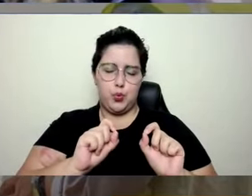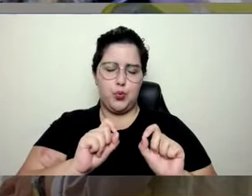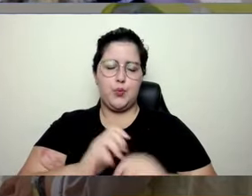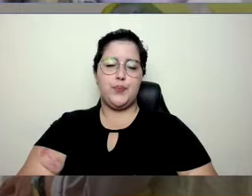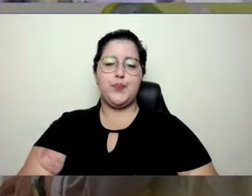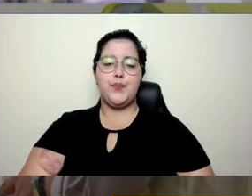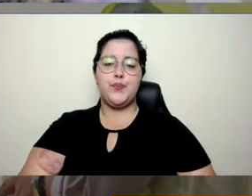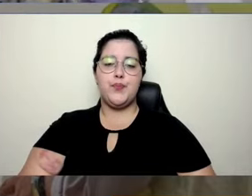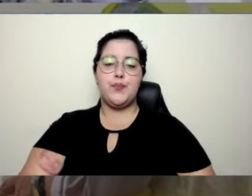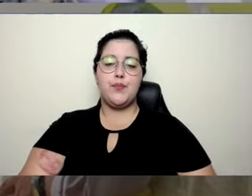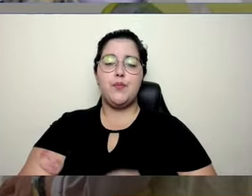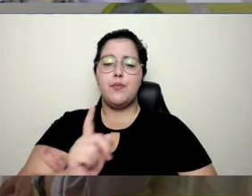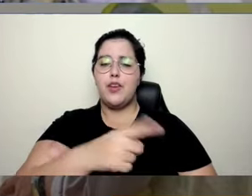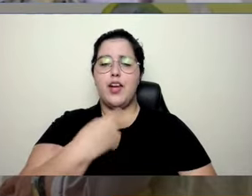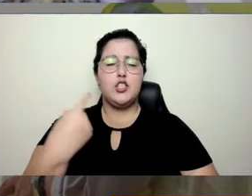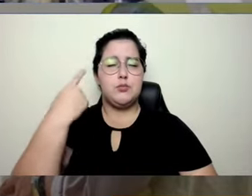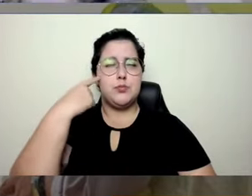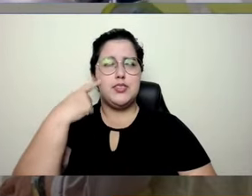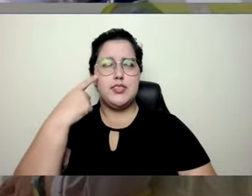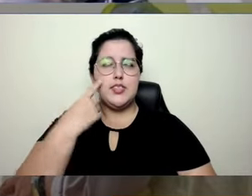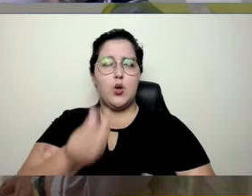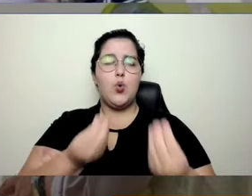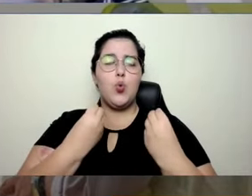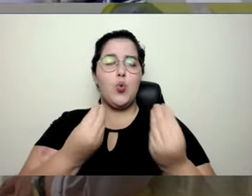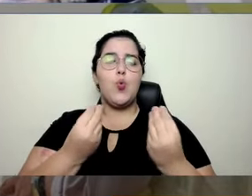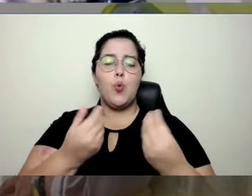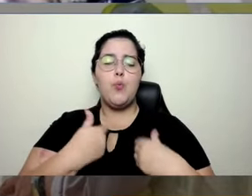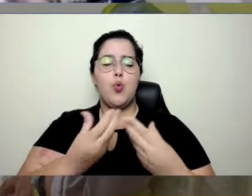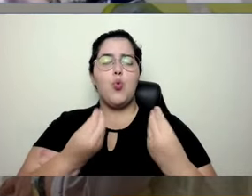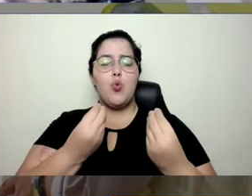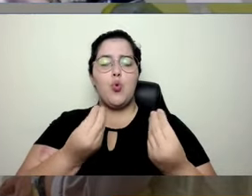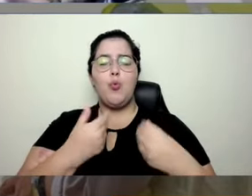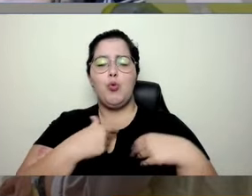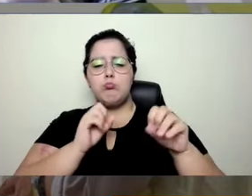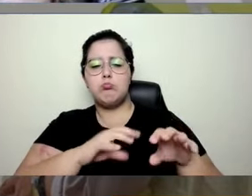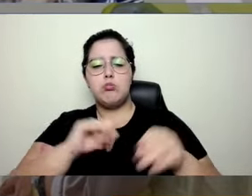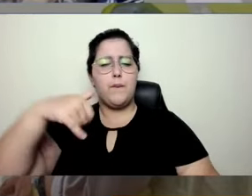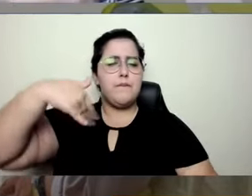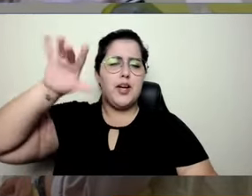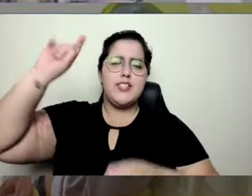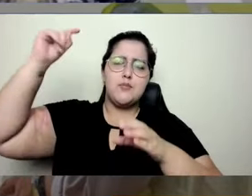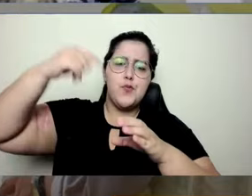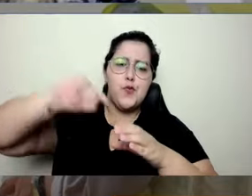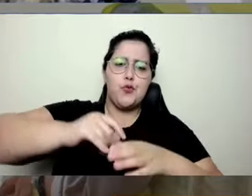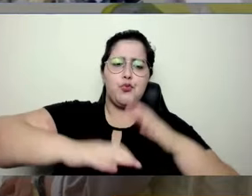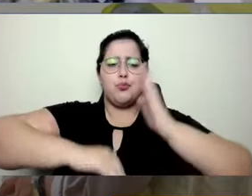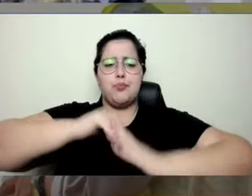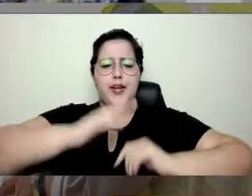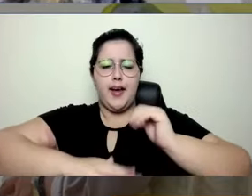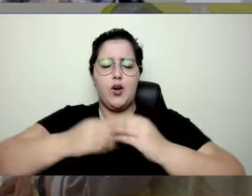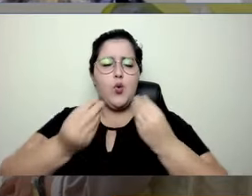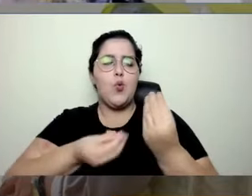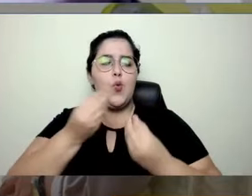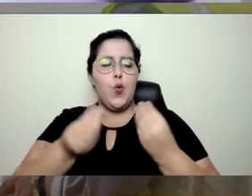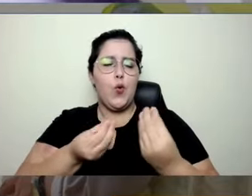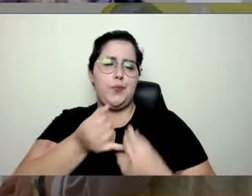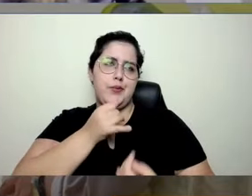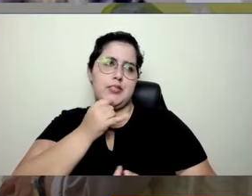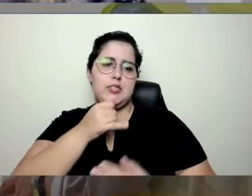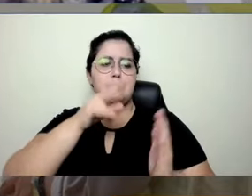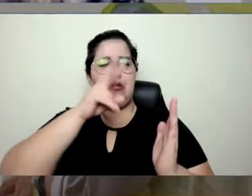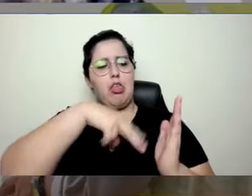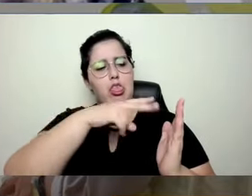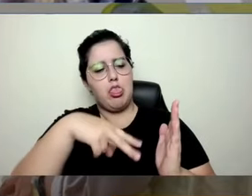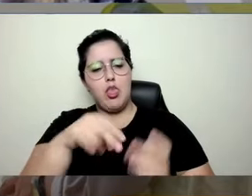o como, as metodologias cada vez mais imersivas mesmo. Então, isso de sentar, ler um pedaço de papel